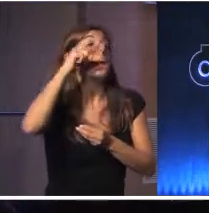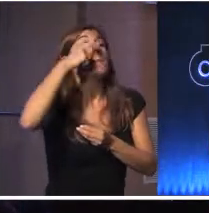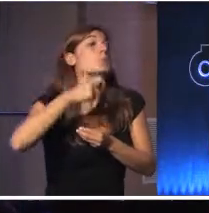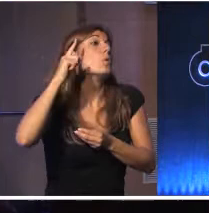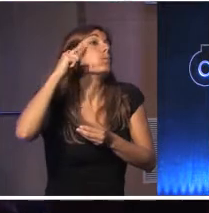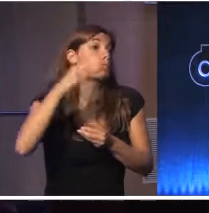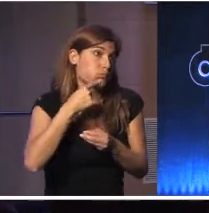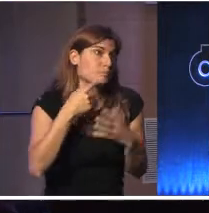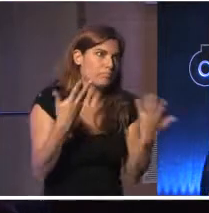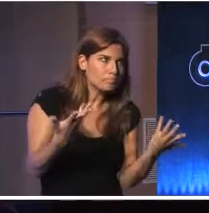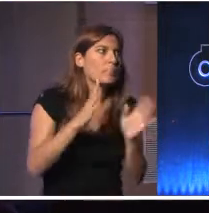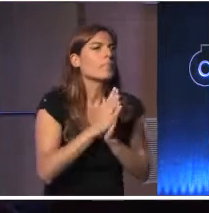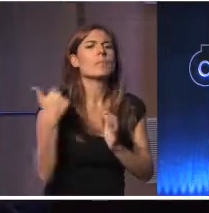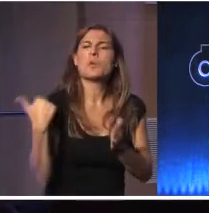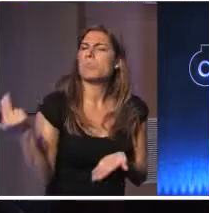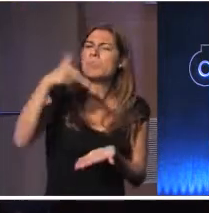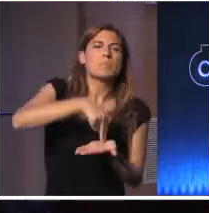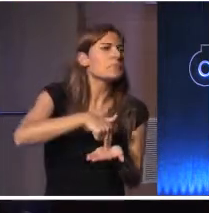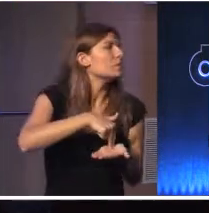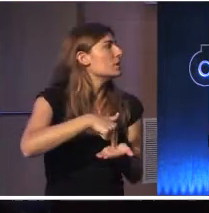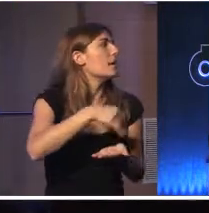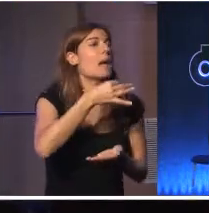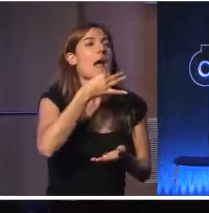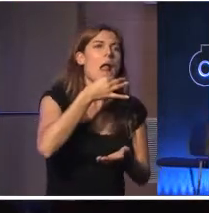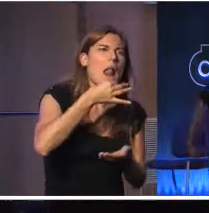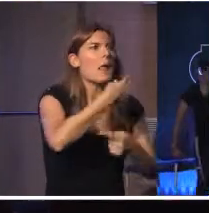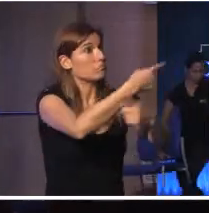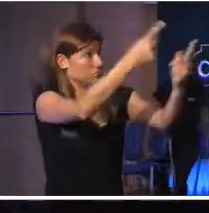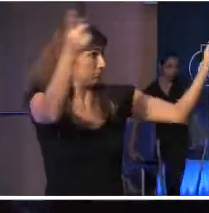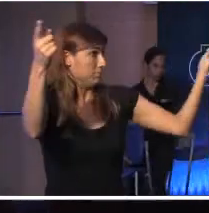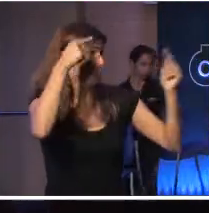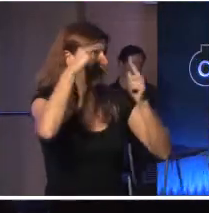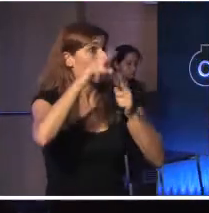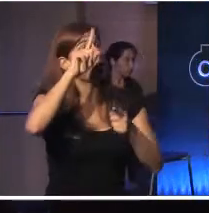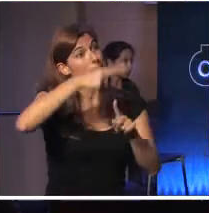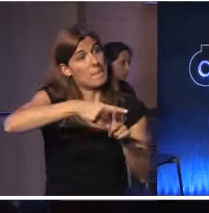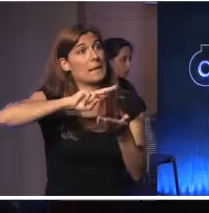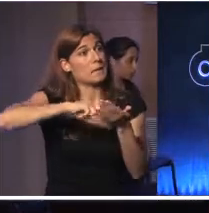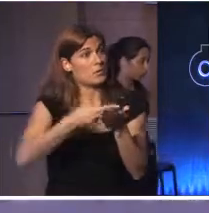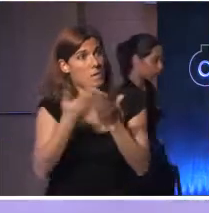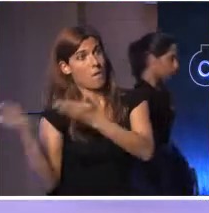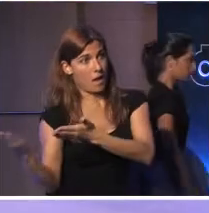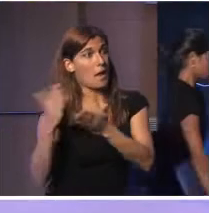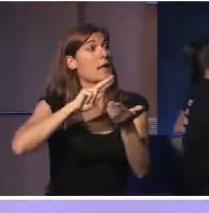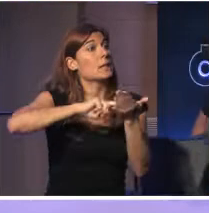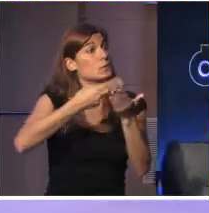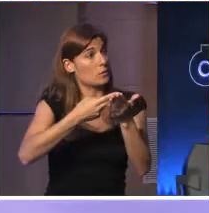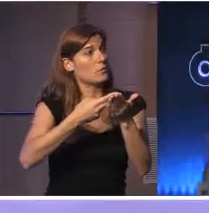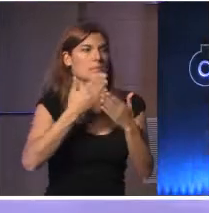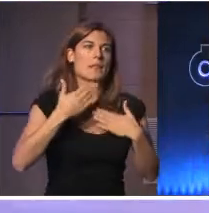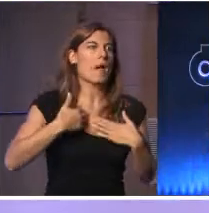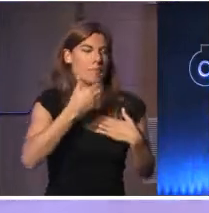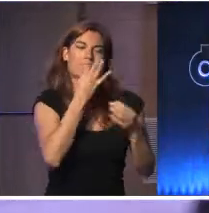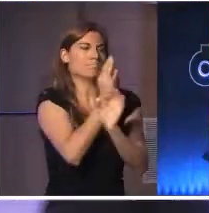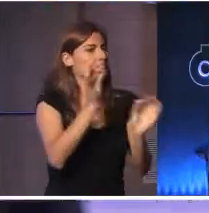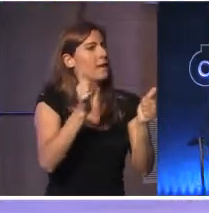E este fenómeno de eu estar aqui a falar com vocês e a ser traduzida de uma outra maneira, para mim é de facto